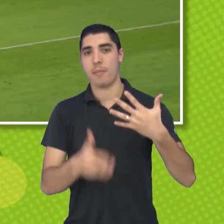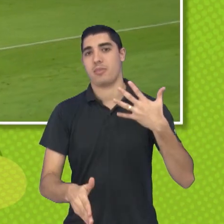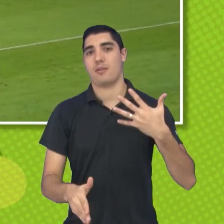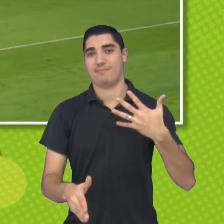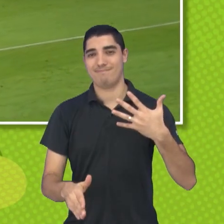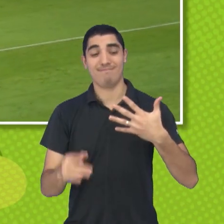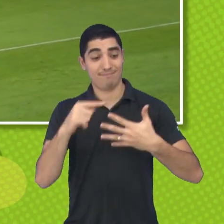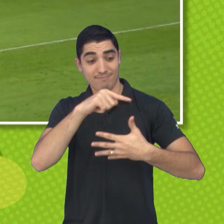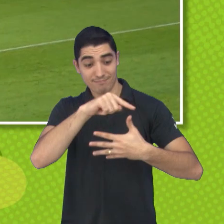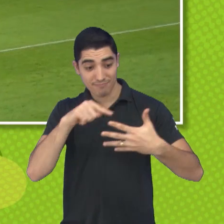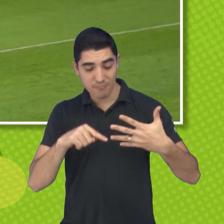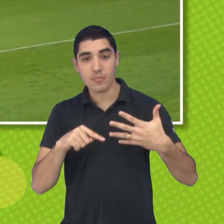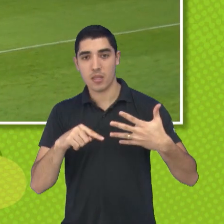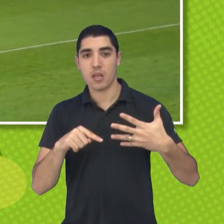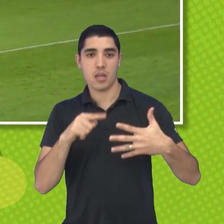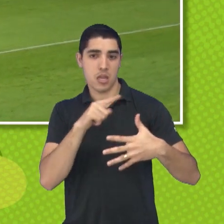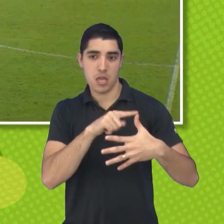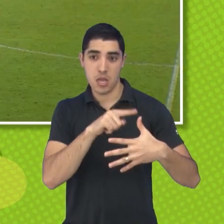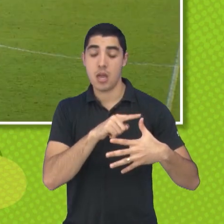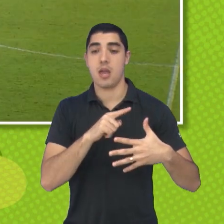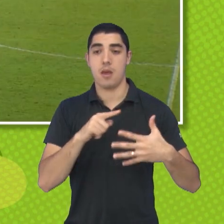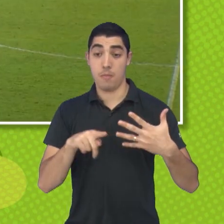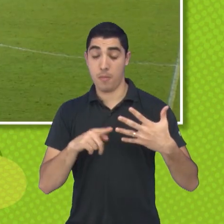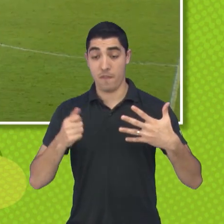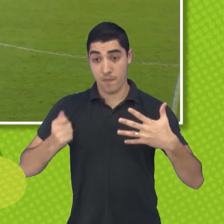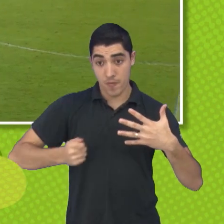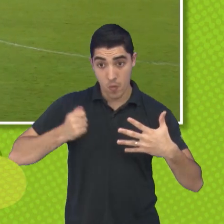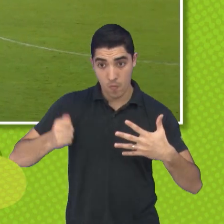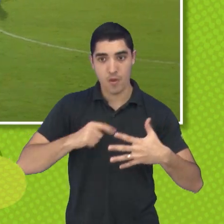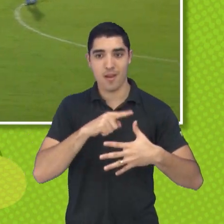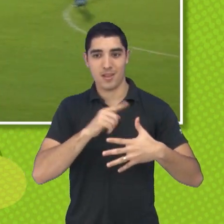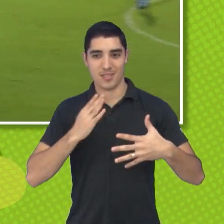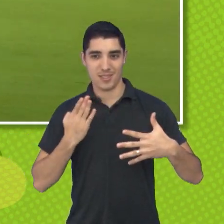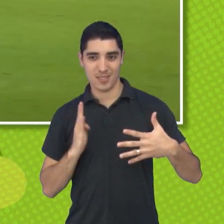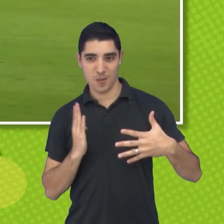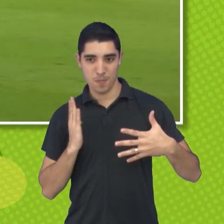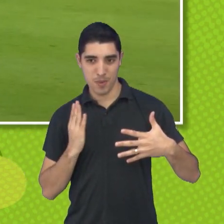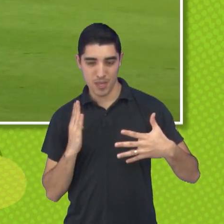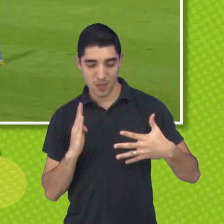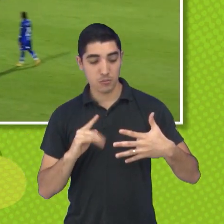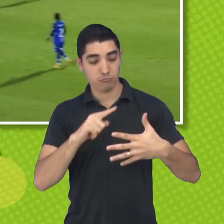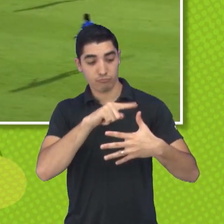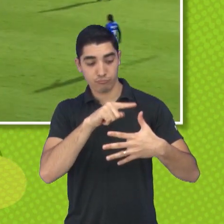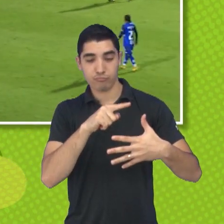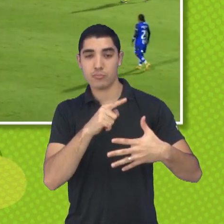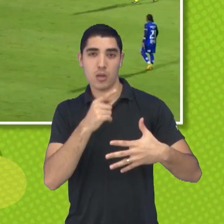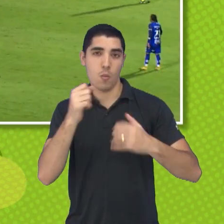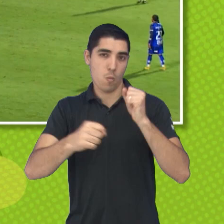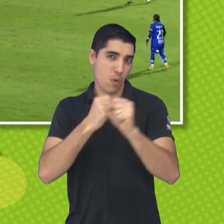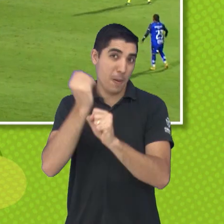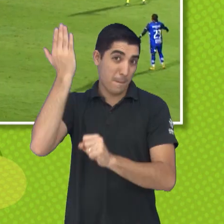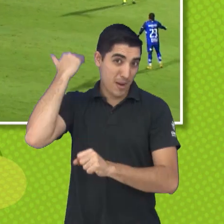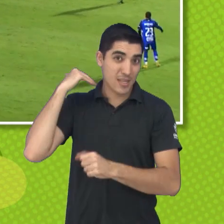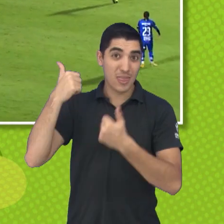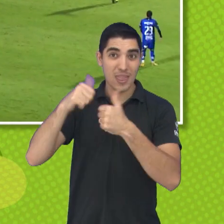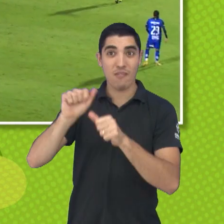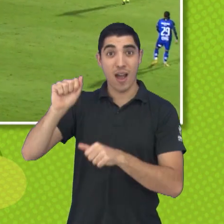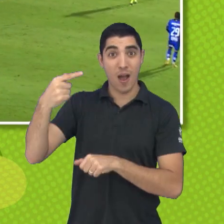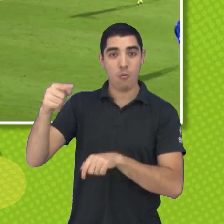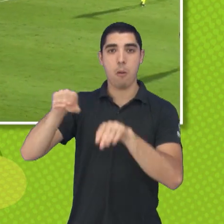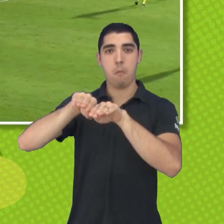favoritos, né? A gente tinha como os favoritos aí Ferroviária e São Bento, que foram os times que caíram na primeira divisão no ano passado e